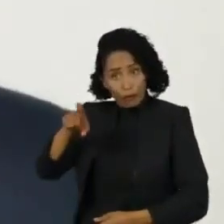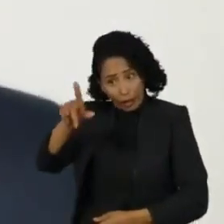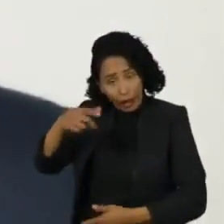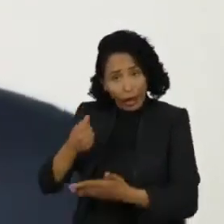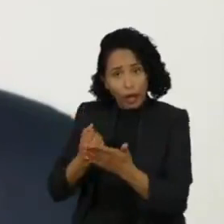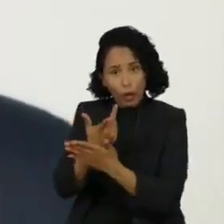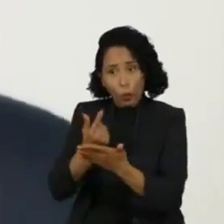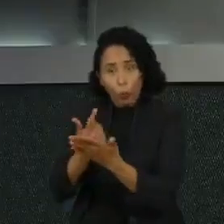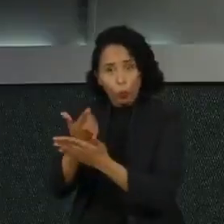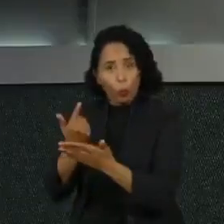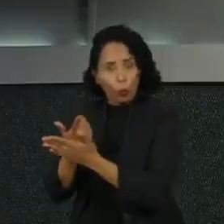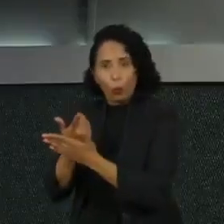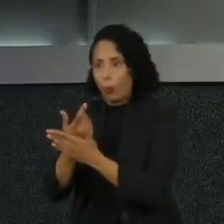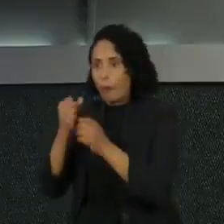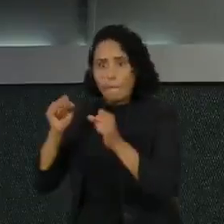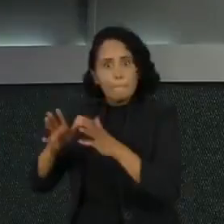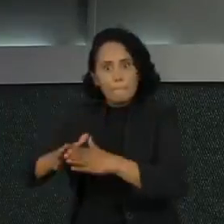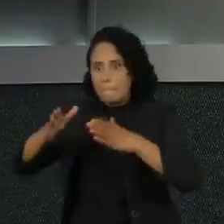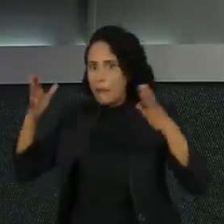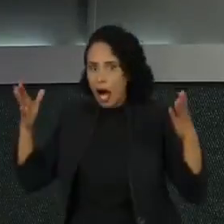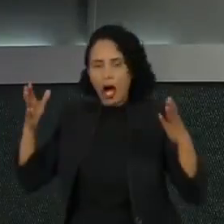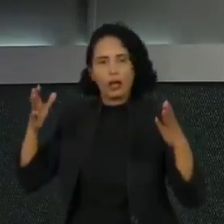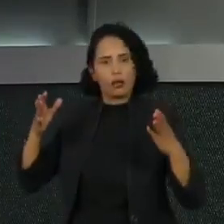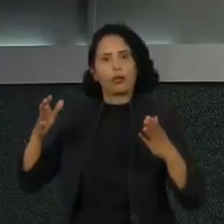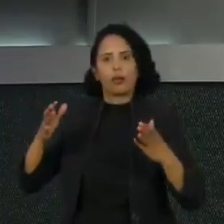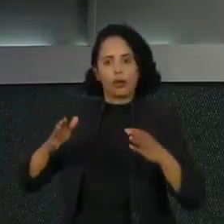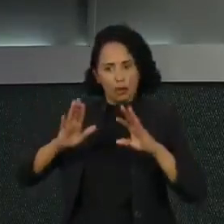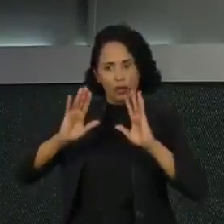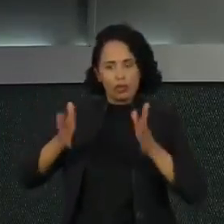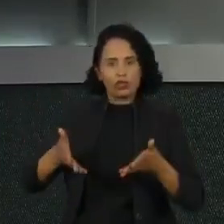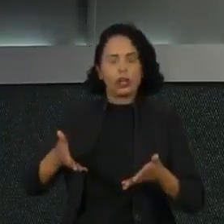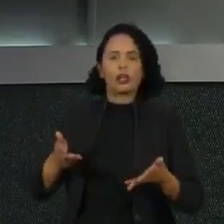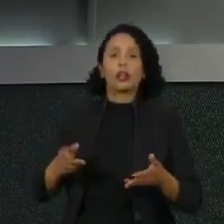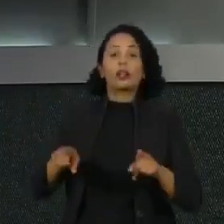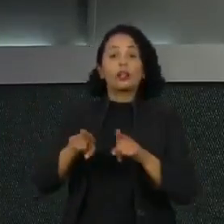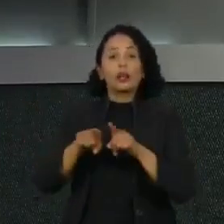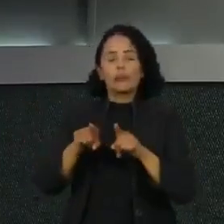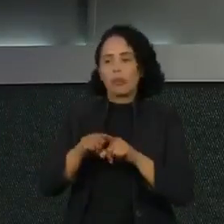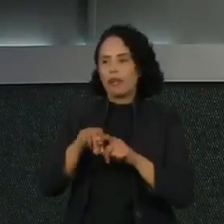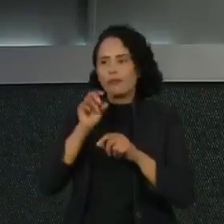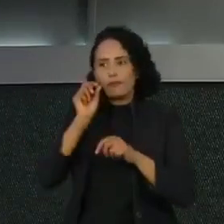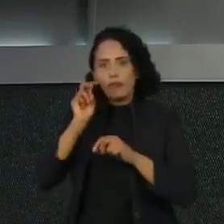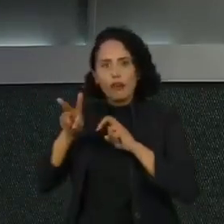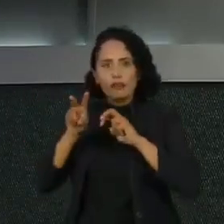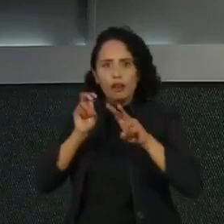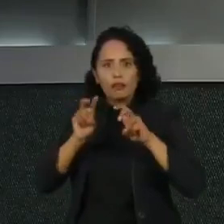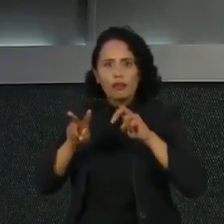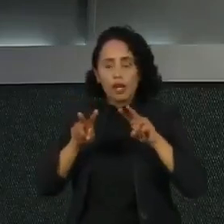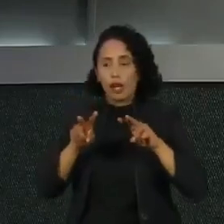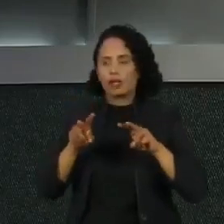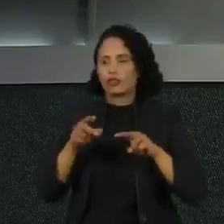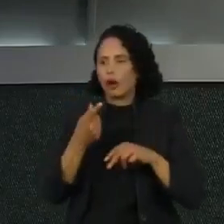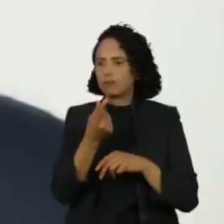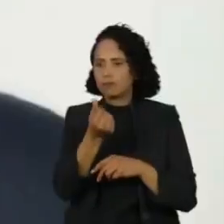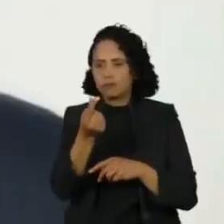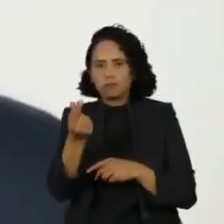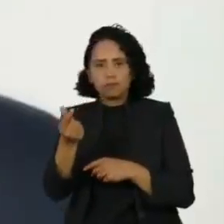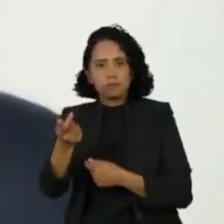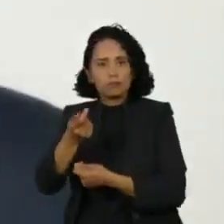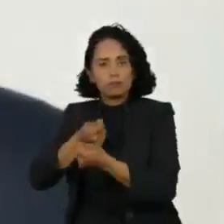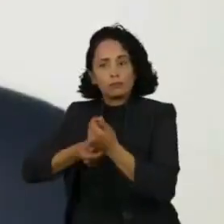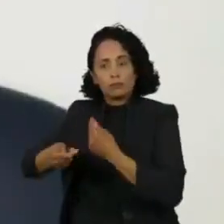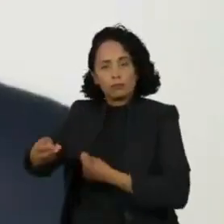Então, se ele pelo menos definir uma direção de que o valor da diversidade agora é importante para você fazer um negócio comigo,